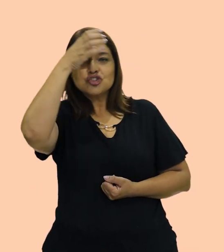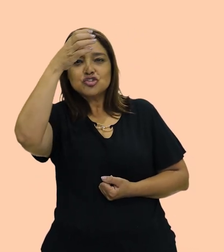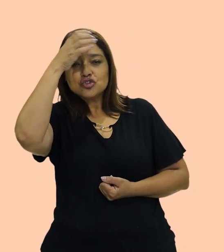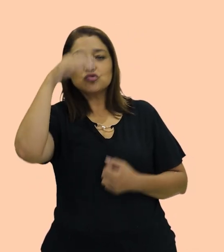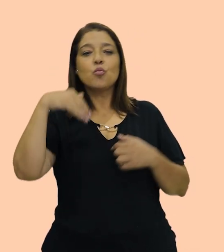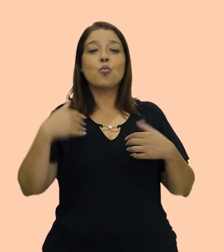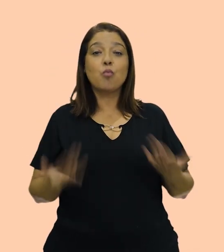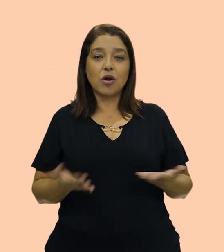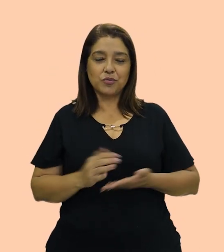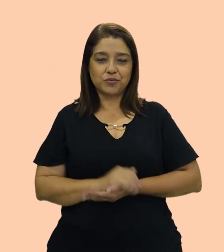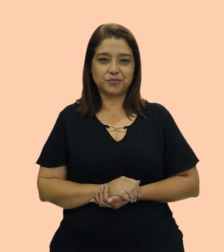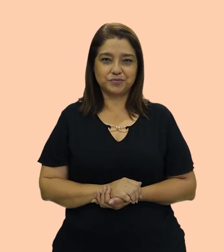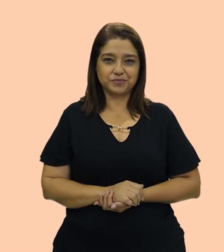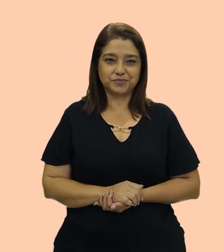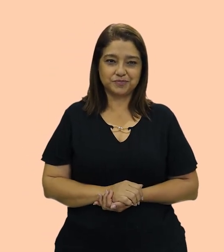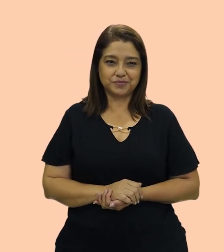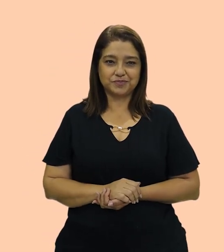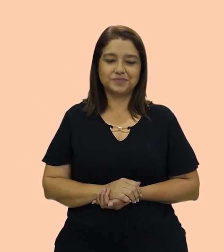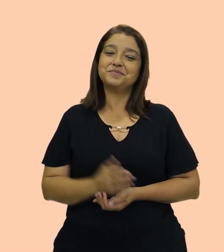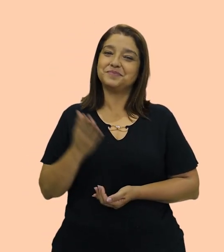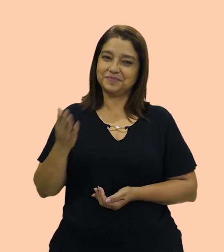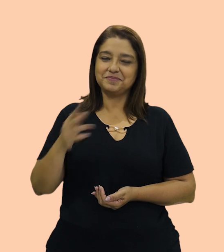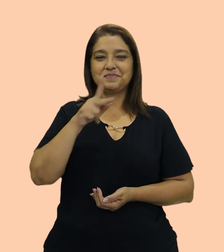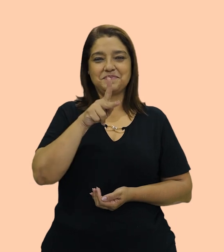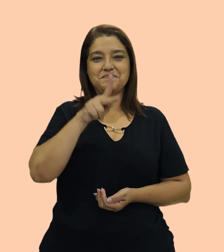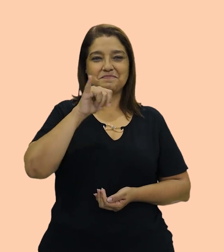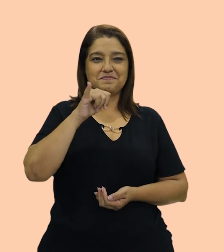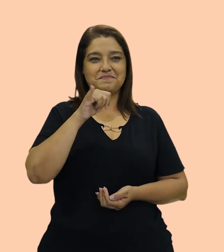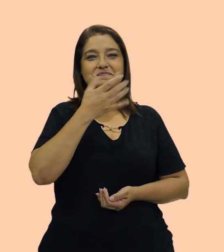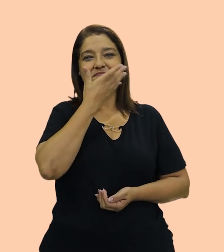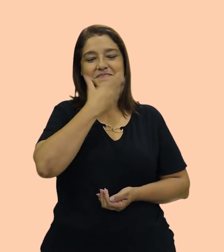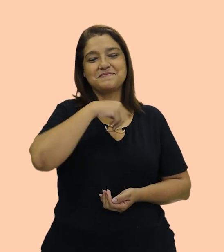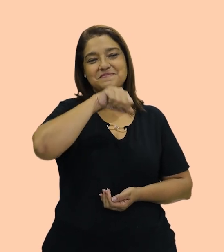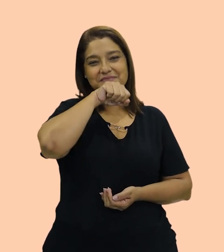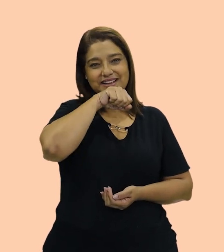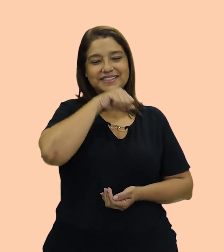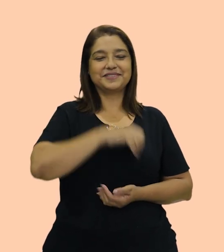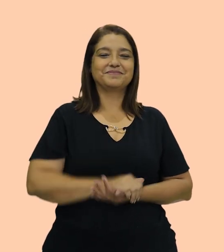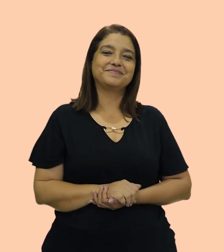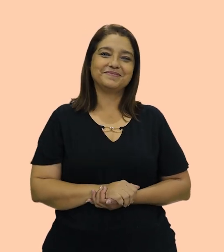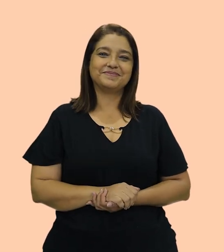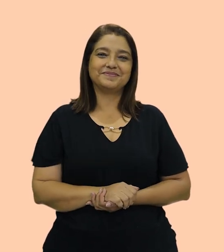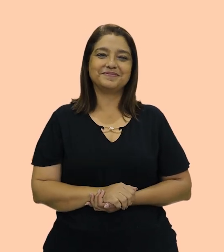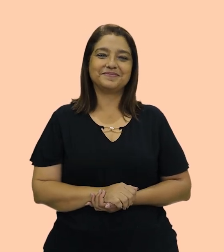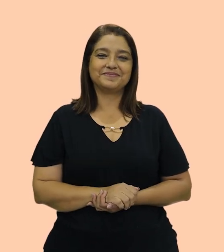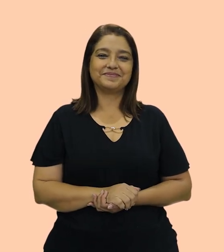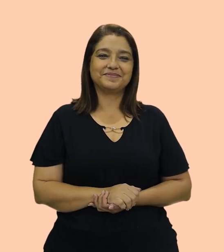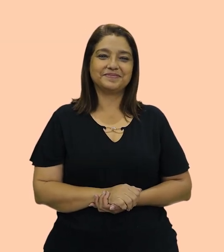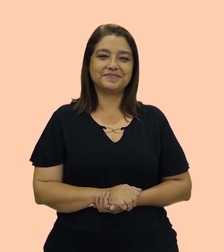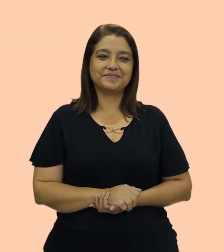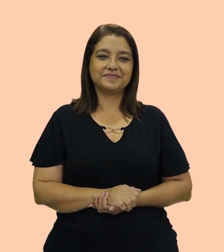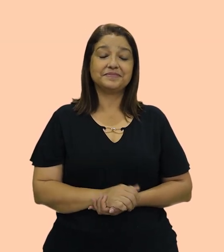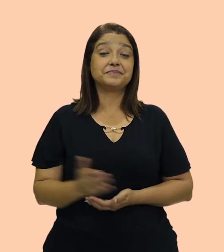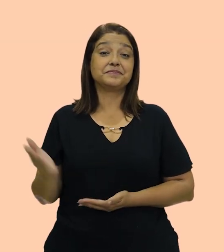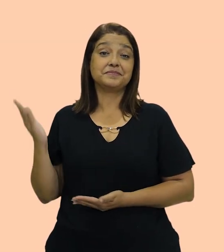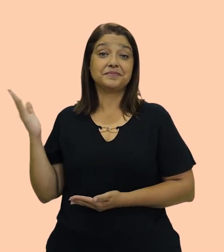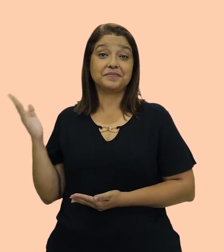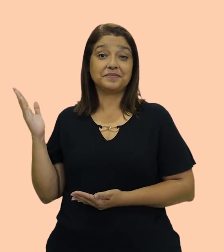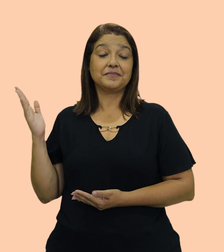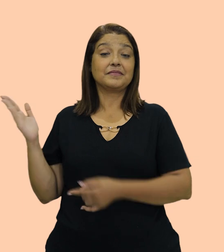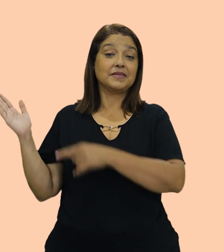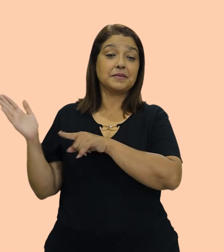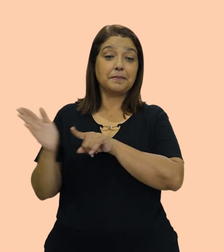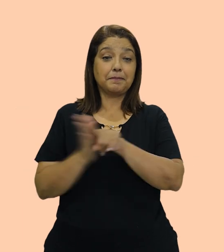One, two, three. Ele é your dad. Very good. Next one. Your